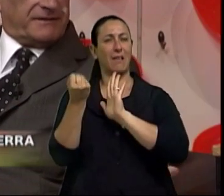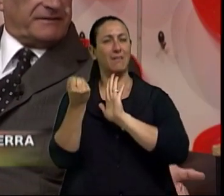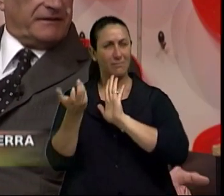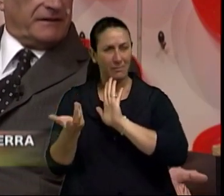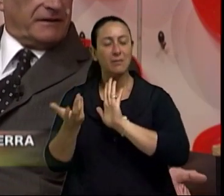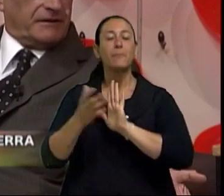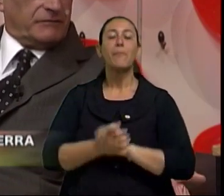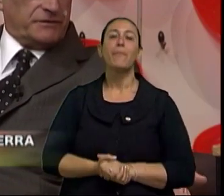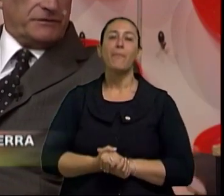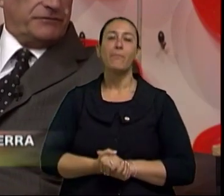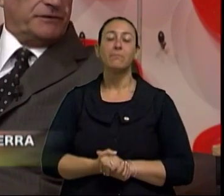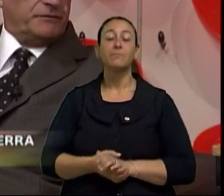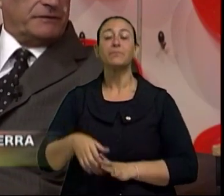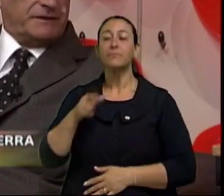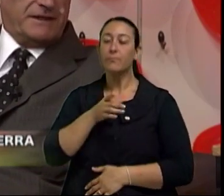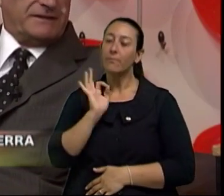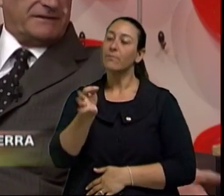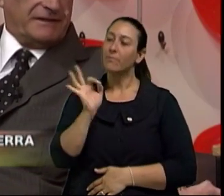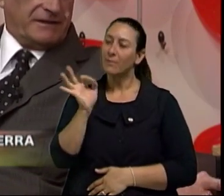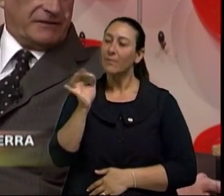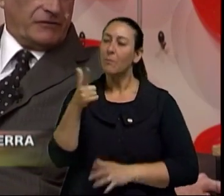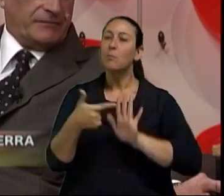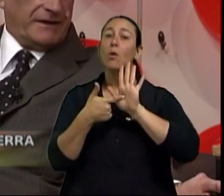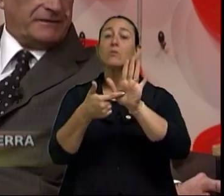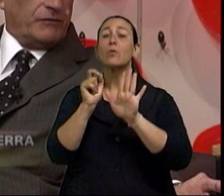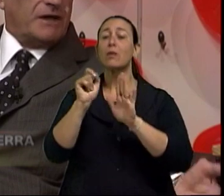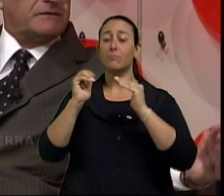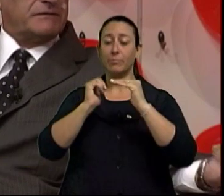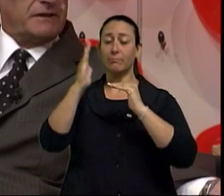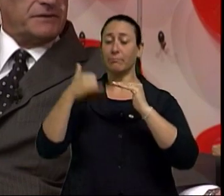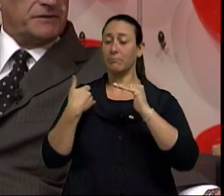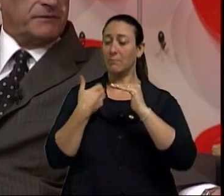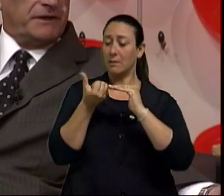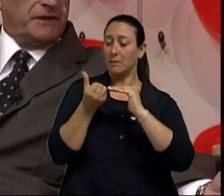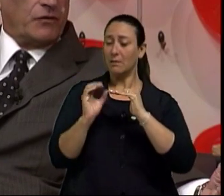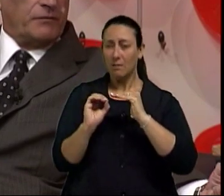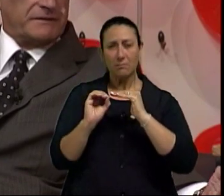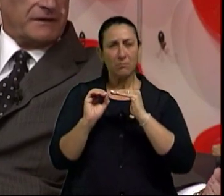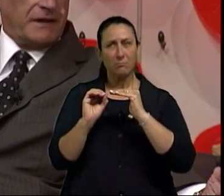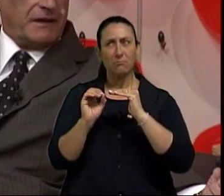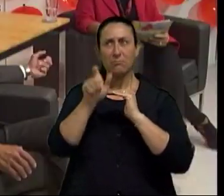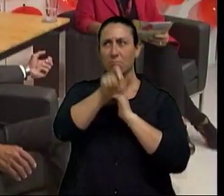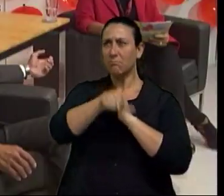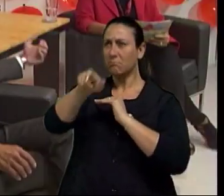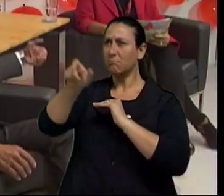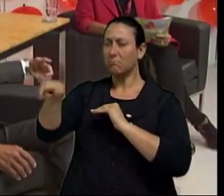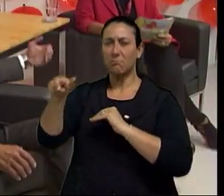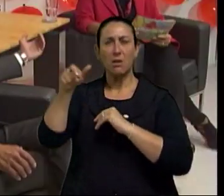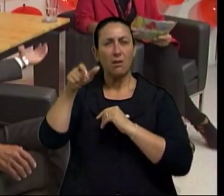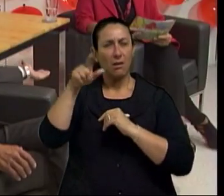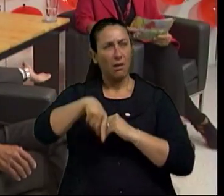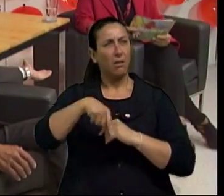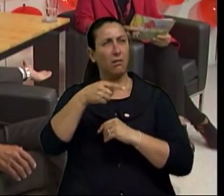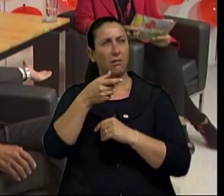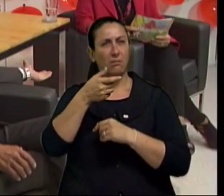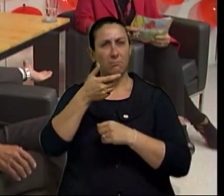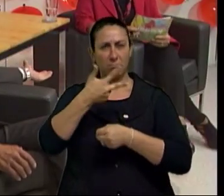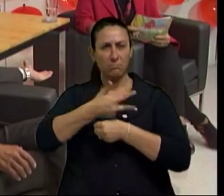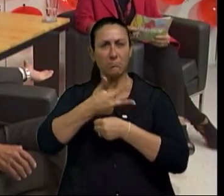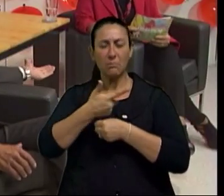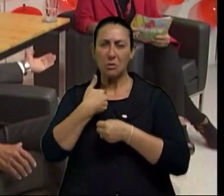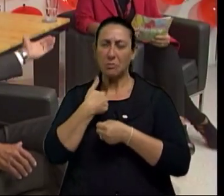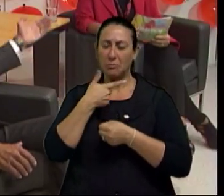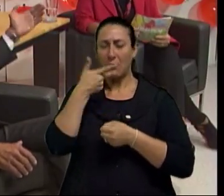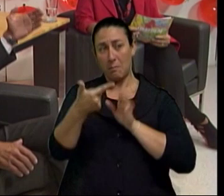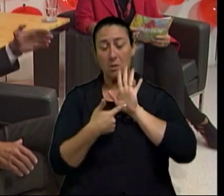deprecia um indivíduo que tem 60 anos ou mais. Eu acho que a gente poderia começar, e eu começo a minha participação no teu